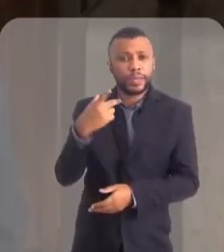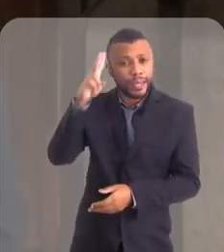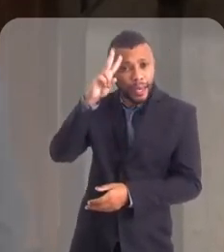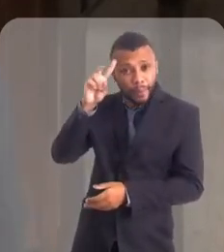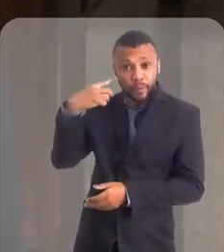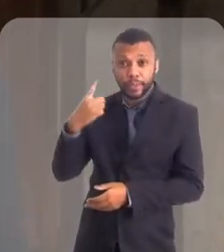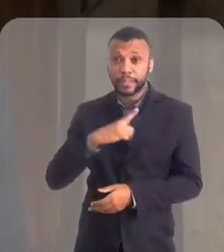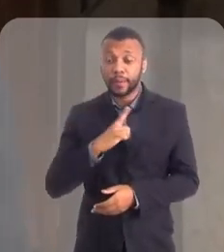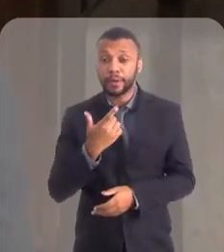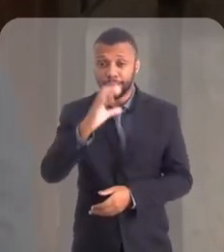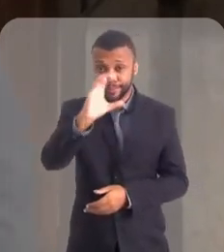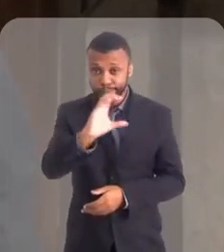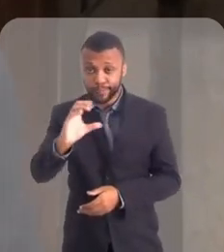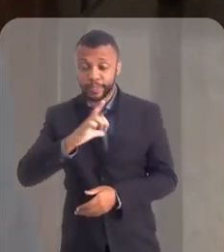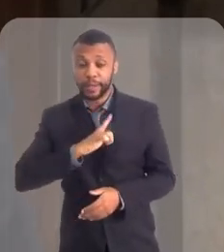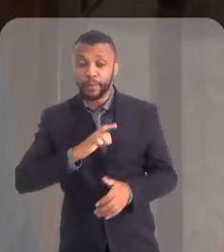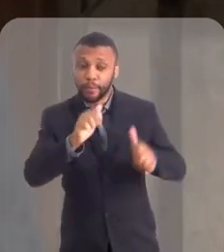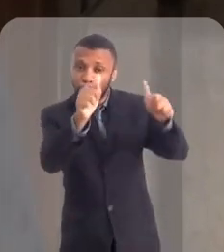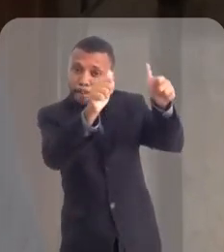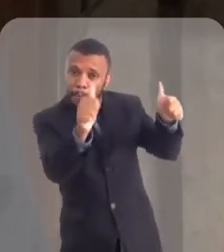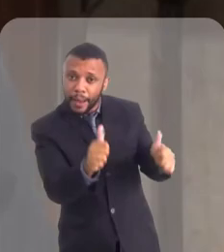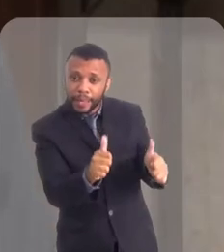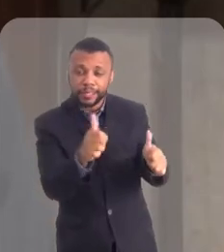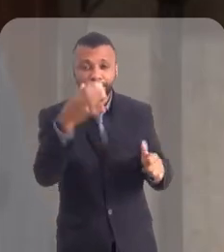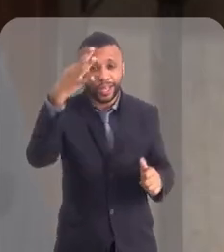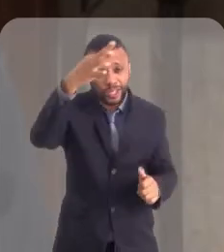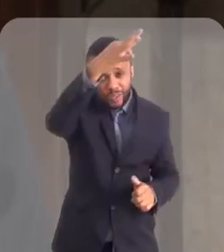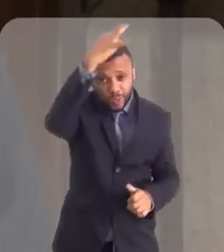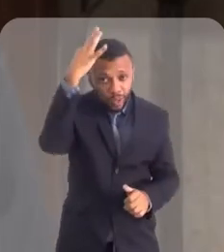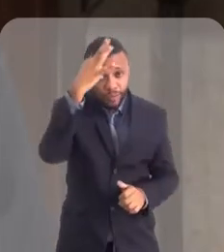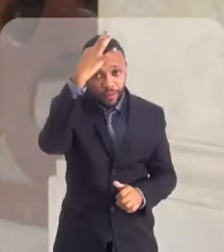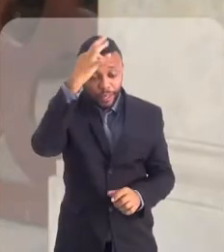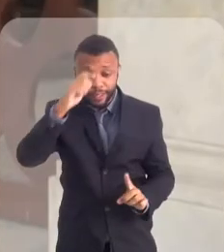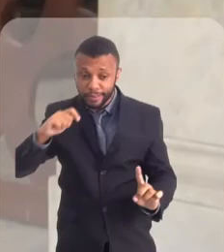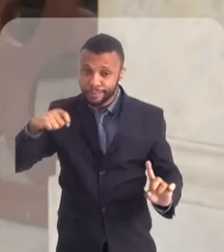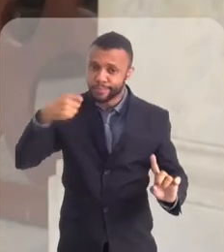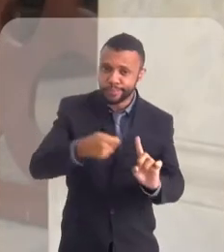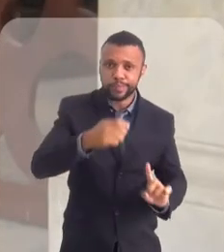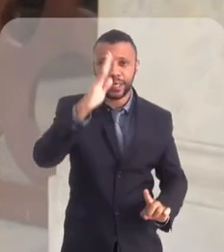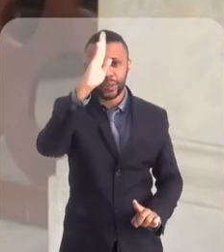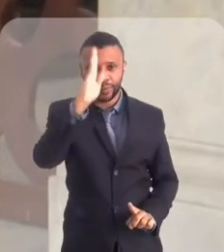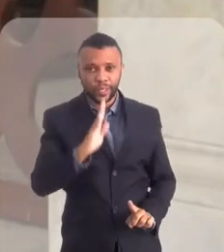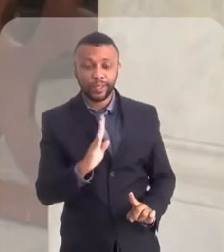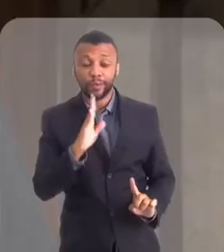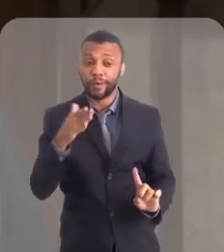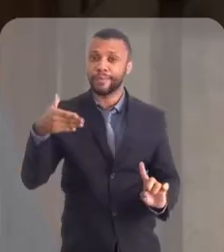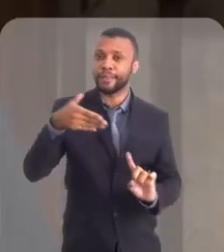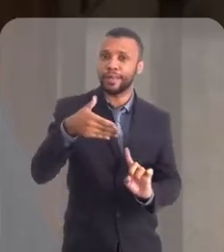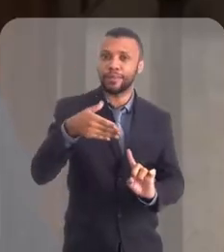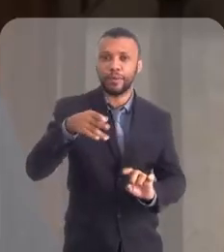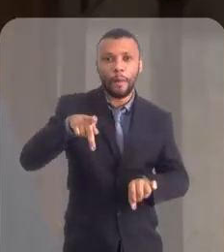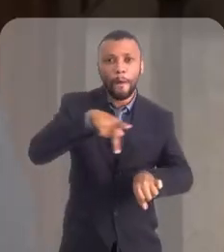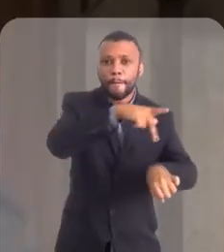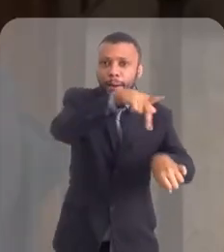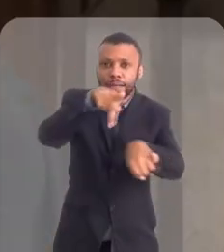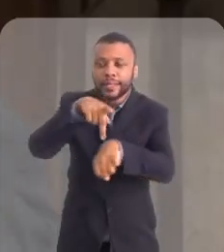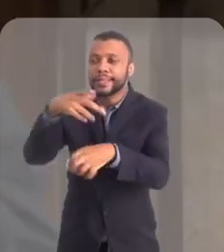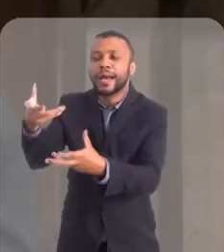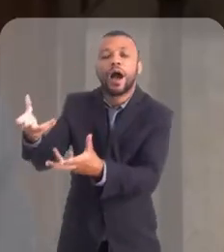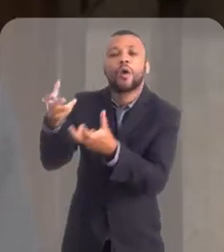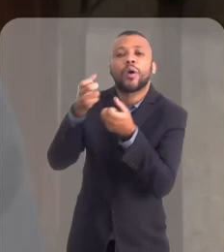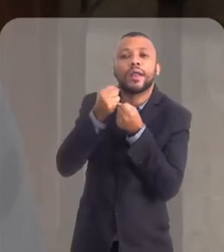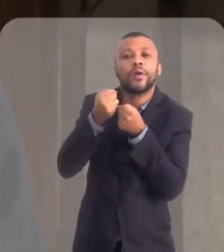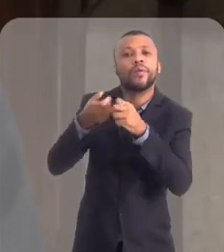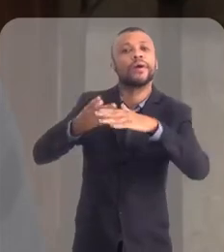para nos lembrar disso, aqui na nossa paróquia, nós temos uma imagem de Nossa Senhora Aparecida. Por quê? Porque é a rainha padroeira do Brasil. O país que